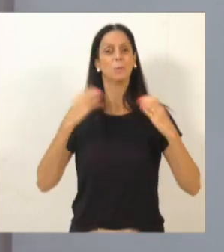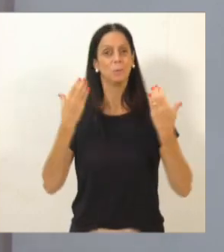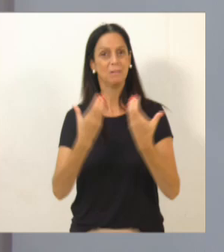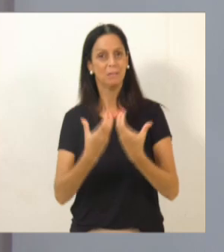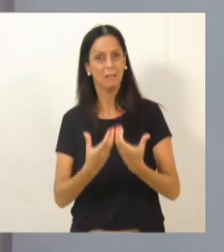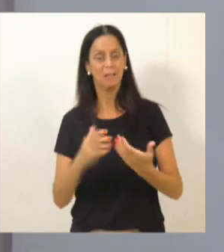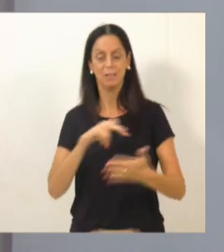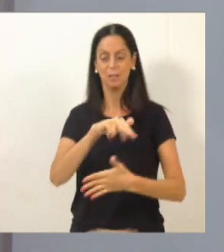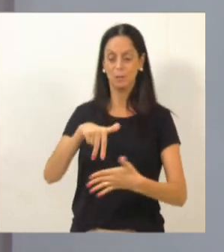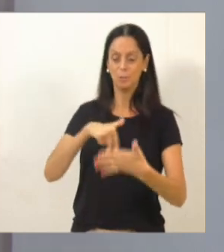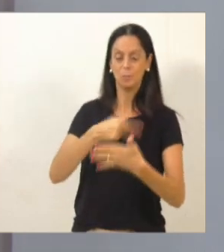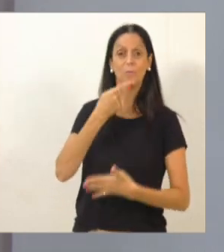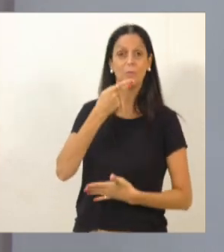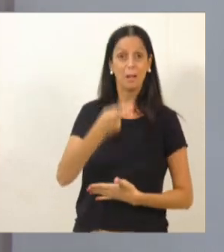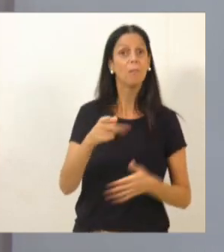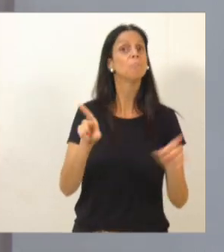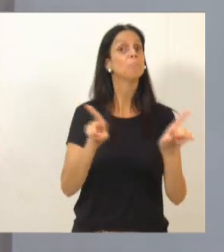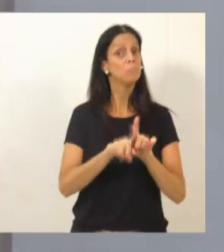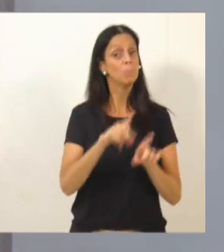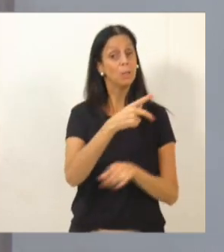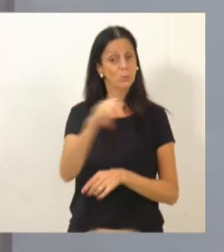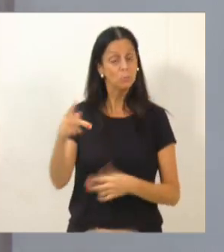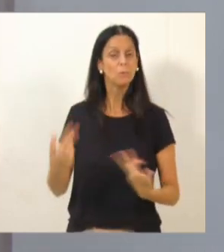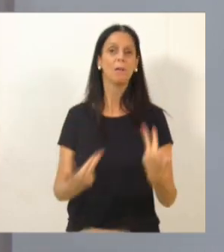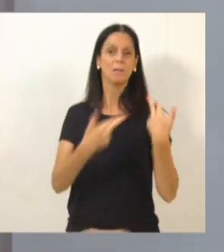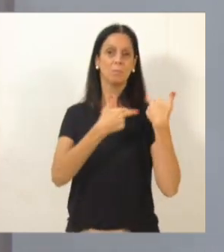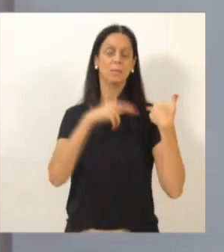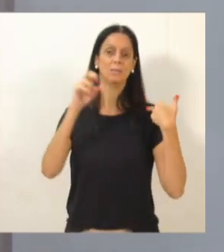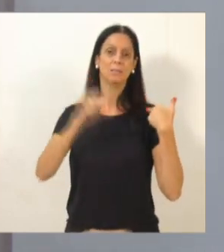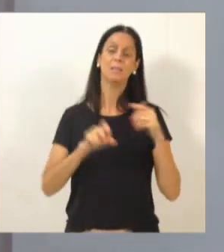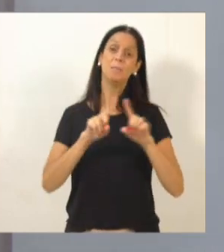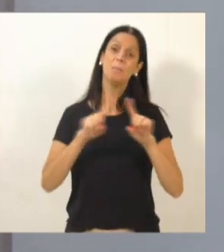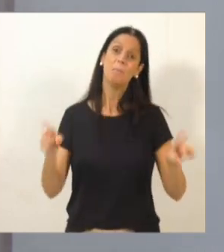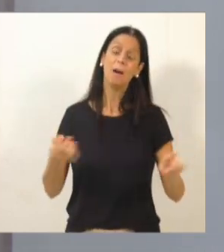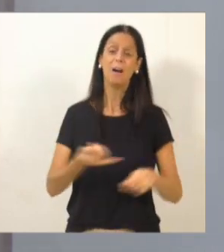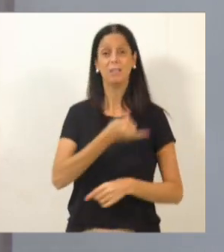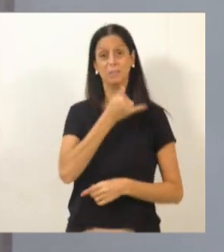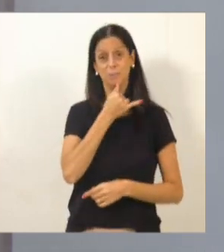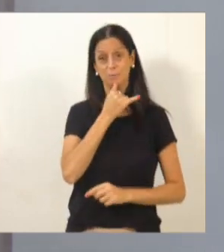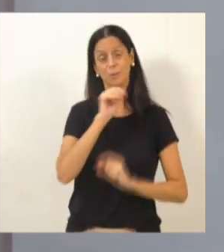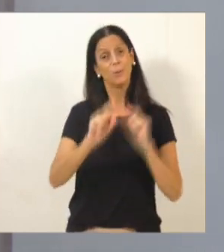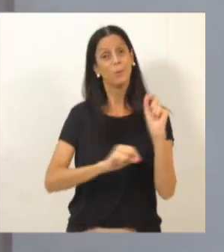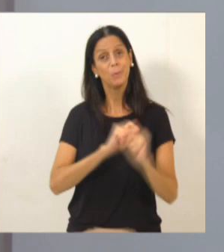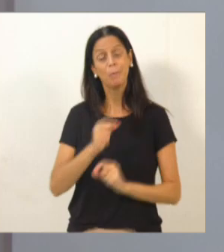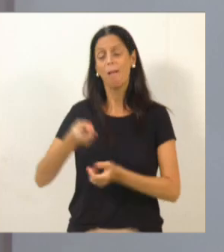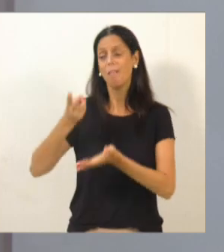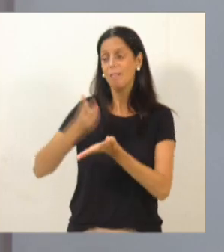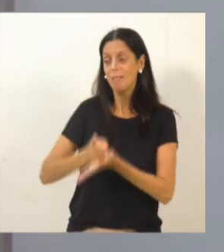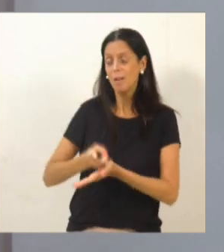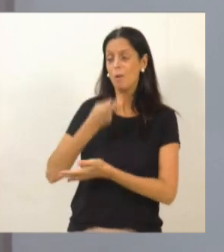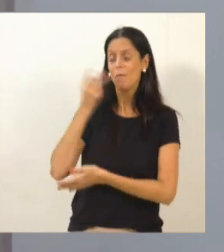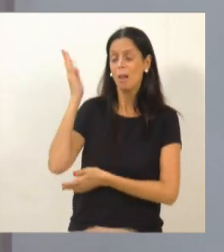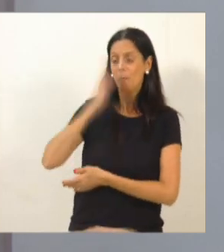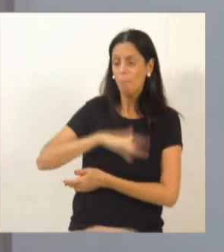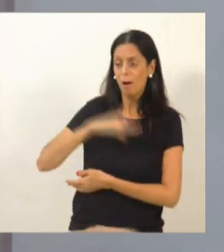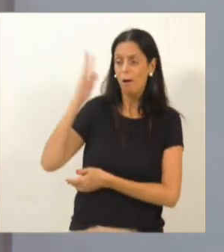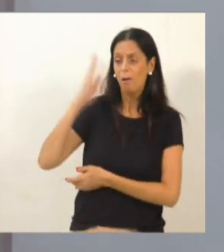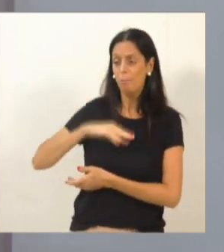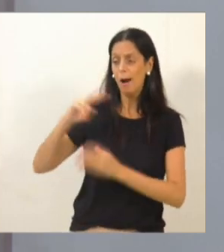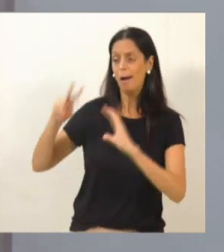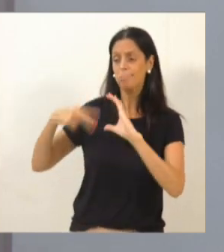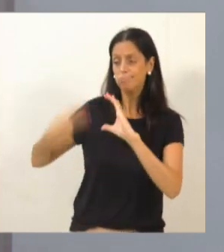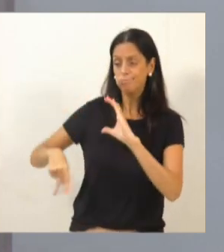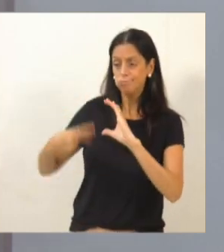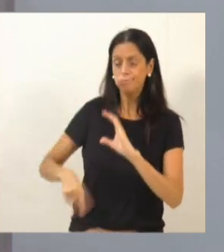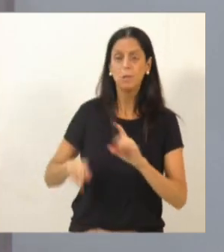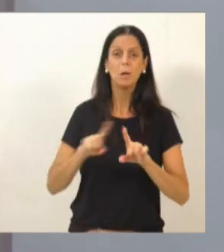Livre, também fizeram a sua parte. Mas, infelizmente, tem muitos que vivem criticando essa casa, vivem criticando todos aqui, mas que,